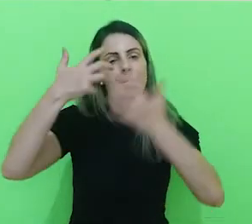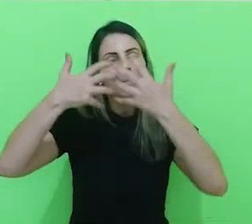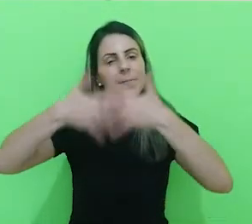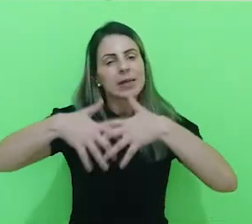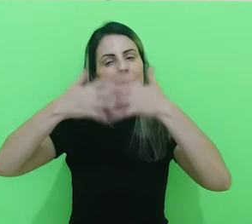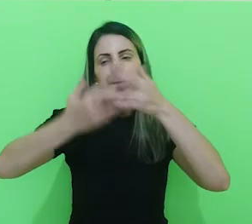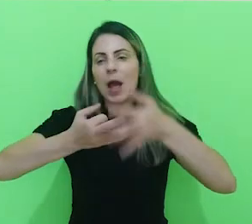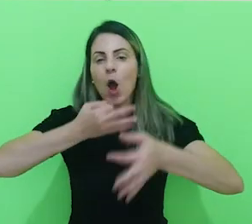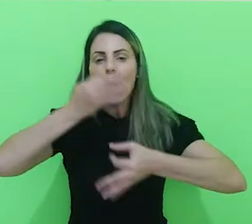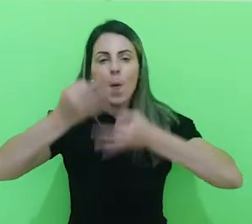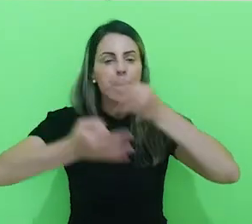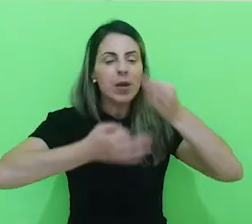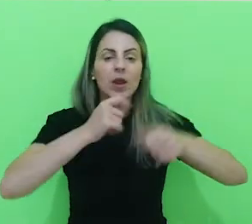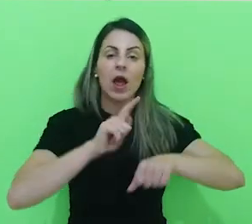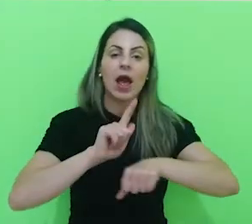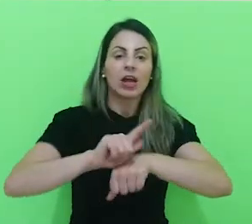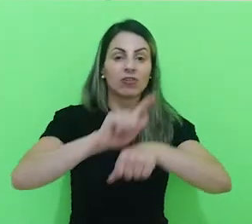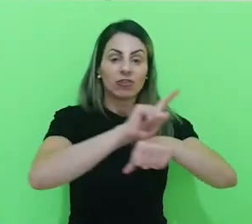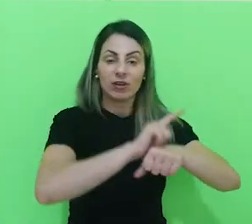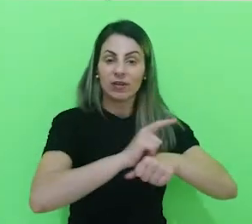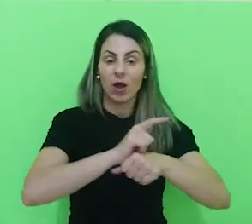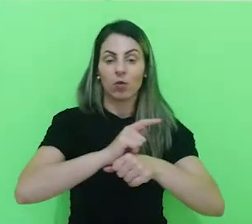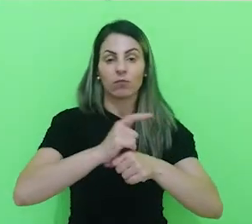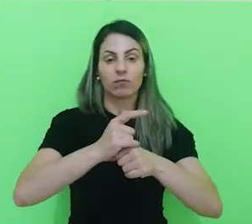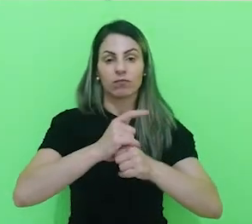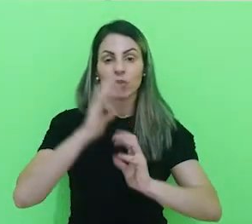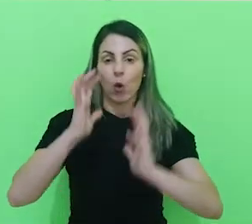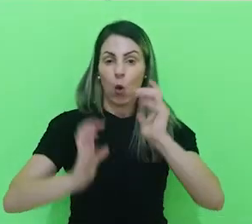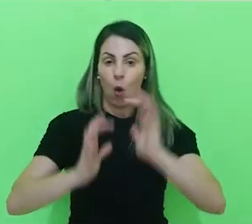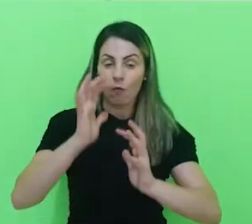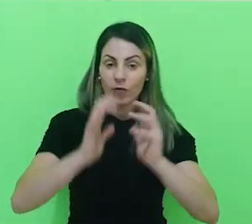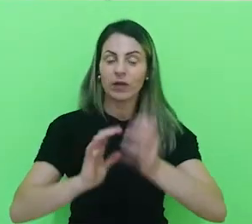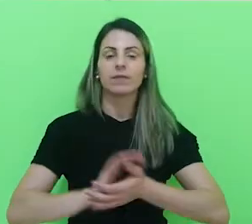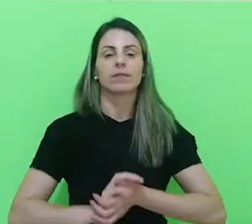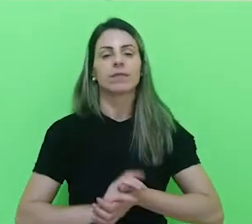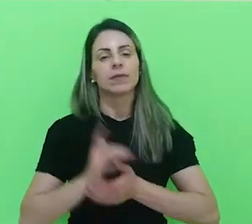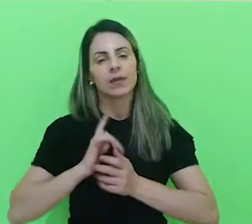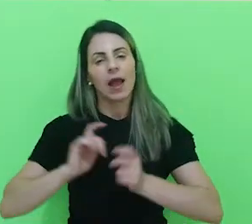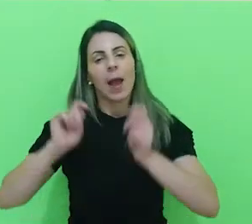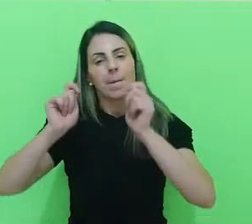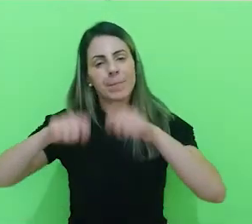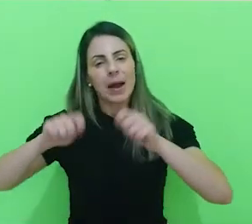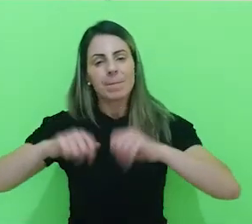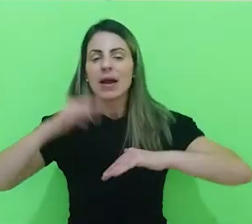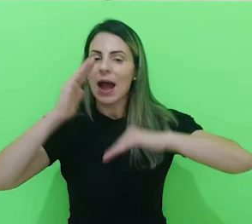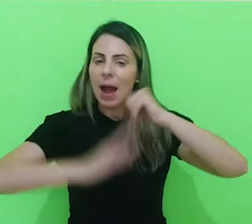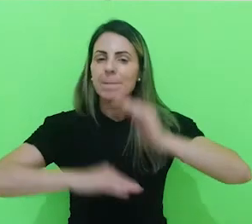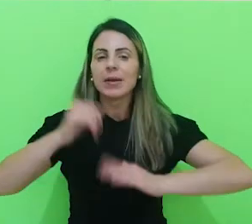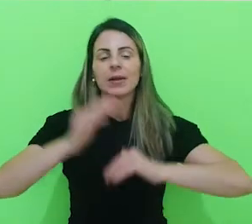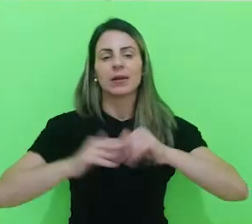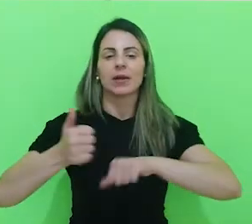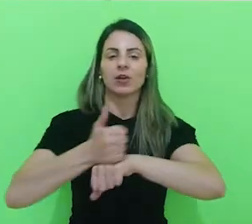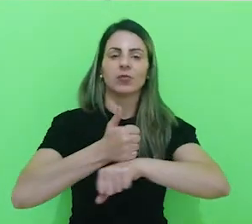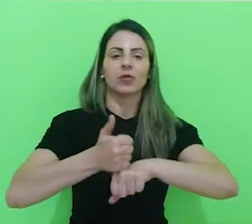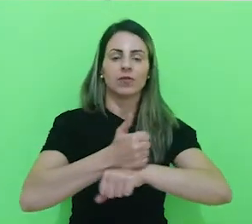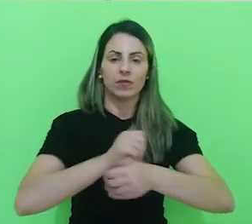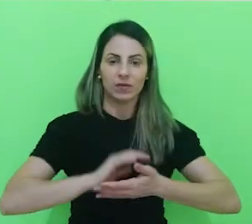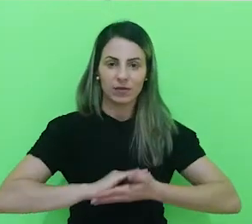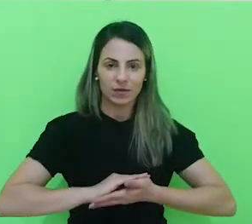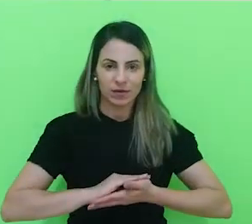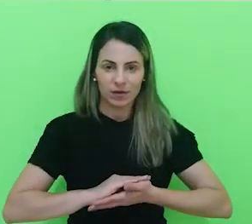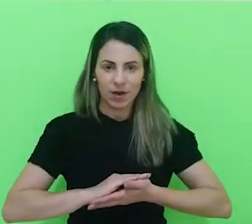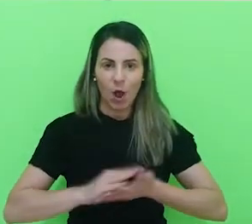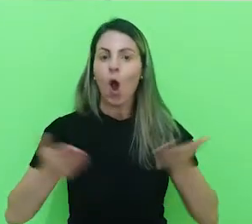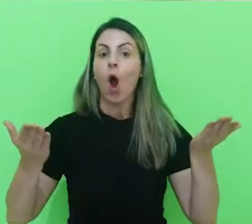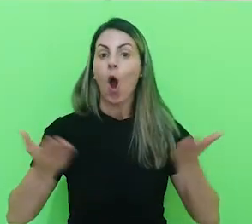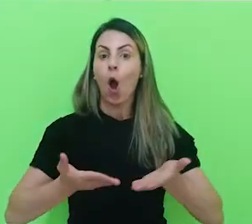crítico, da gestão de conflitos, competências necessárias para a atuação profissional. E hoje,